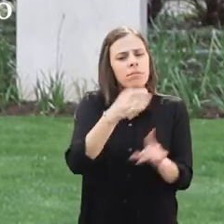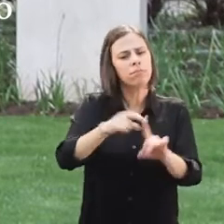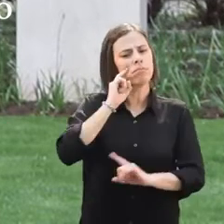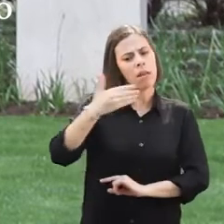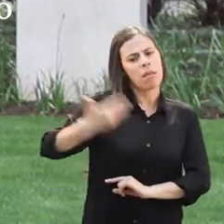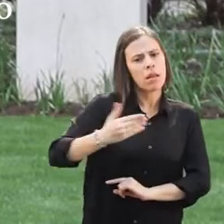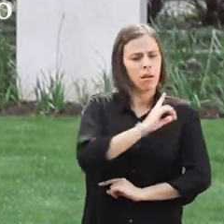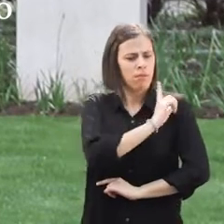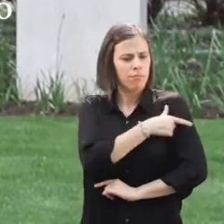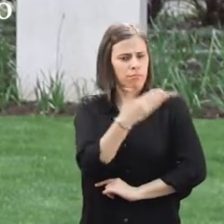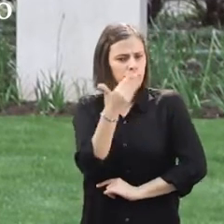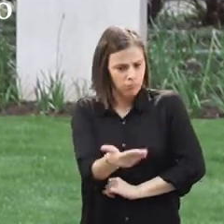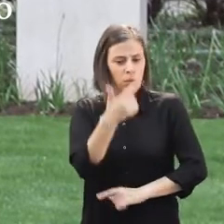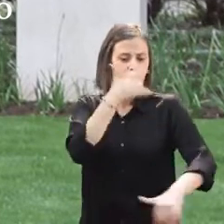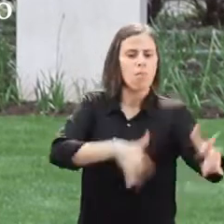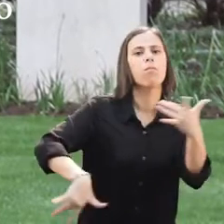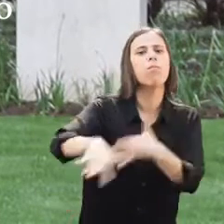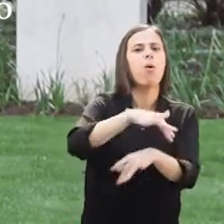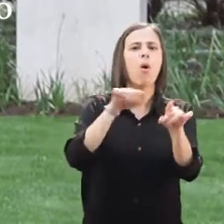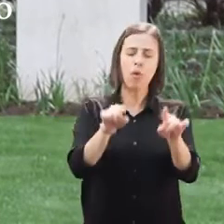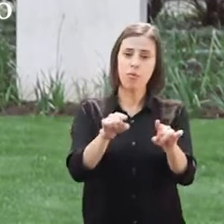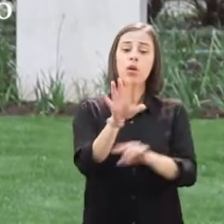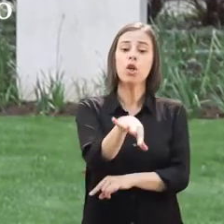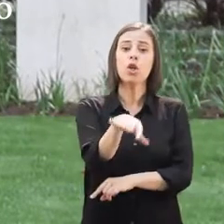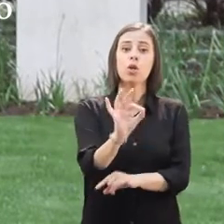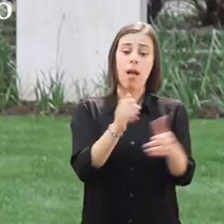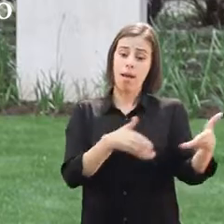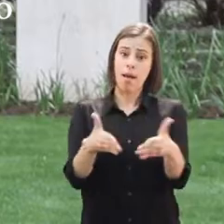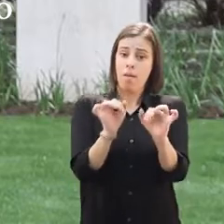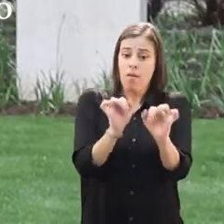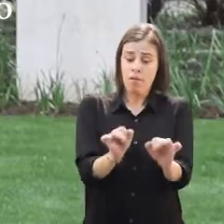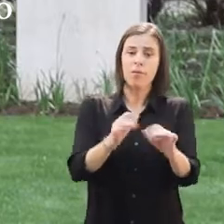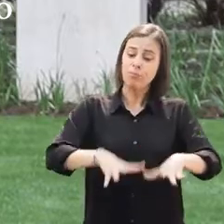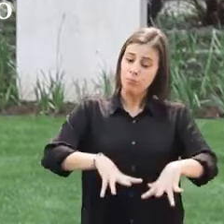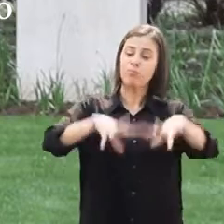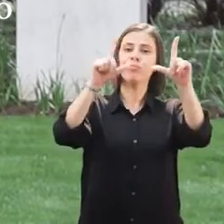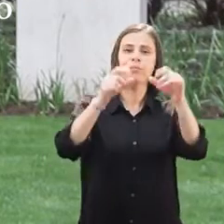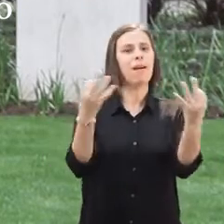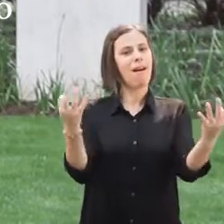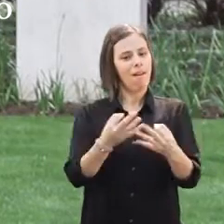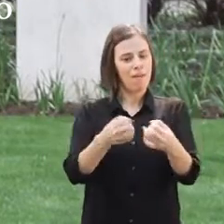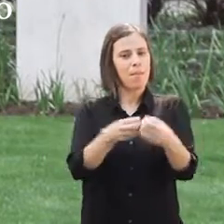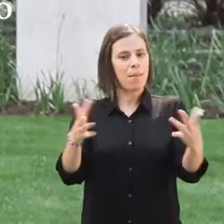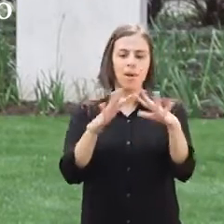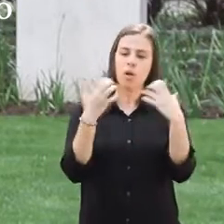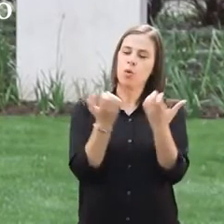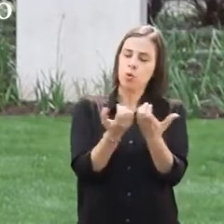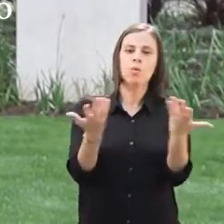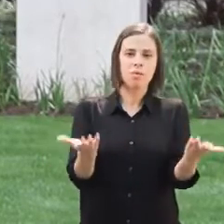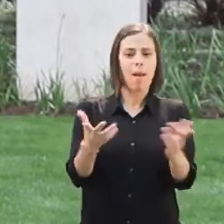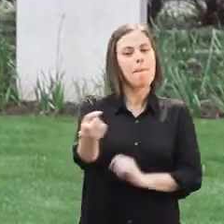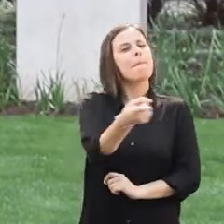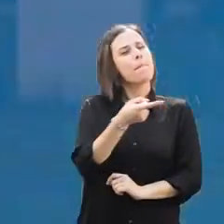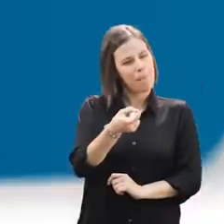defendam o direito soberano do povo a escolher o seu caminho de progresso, de desenvolvimento social